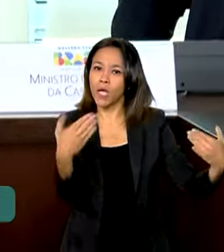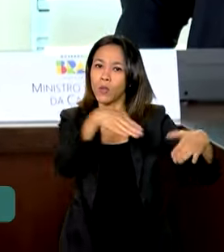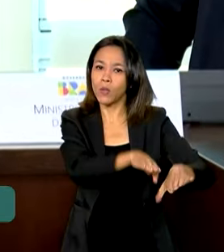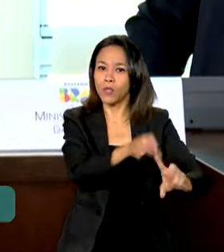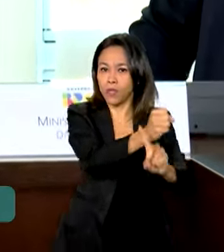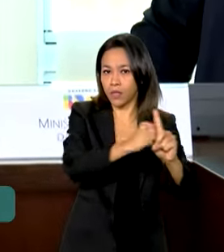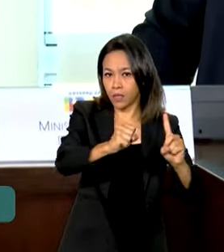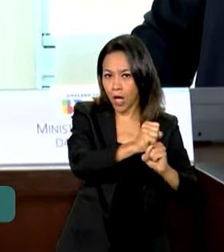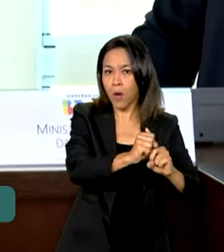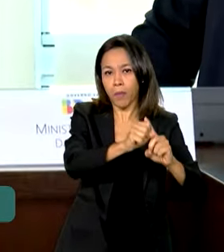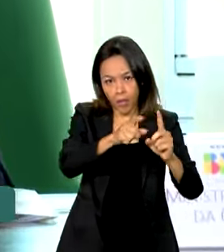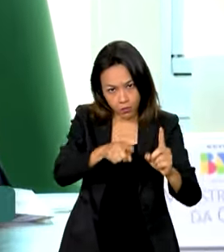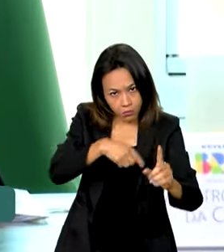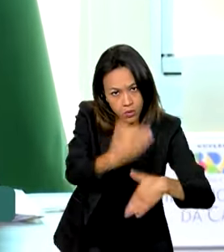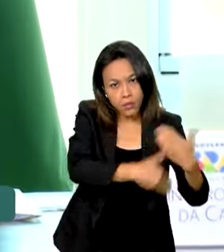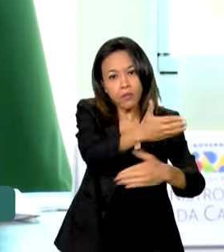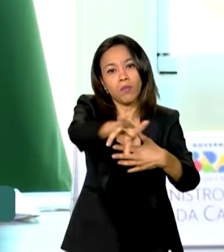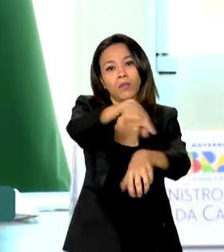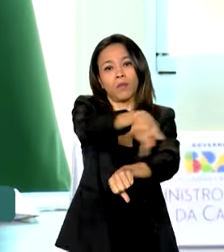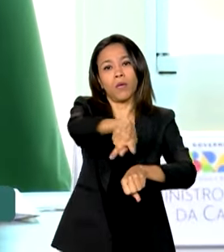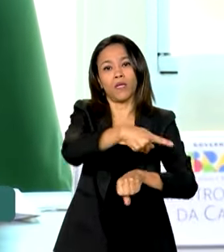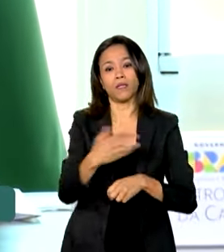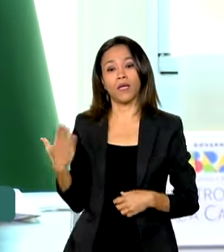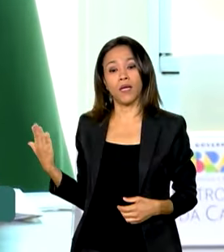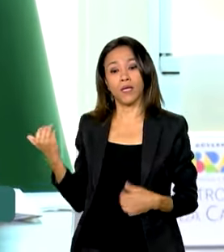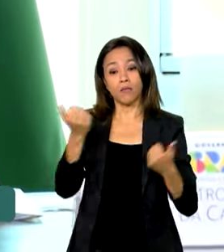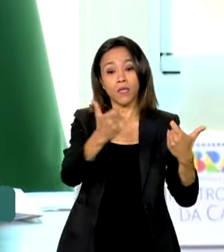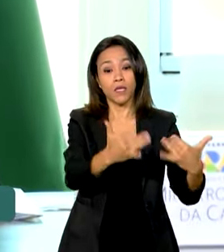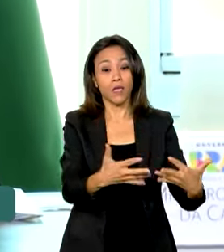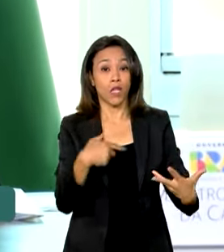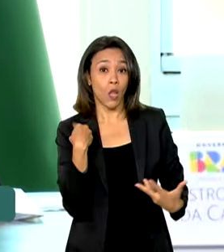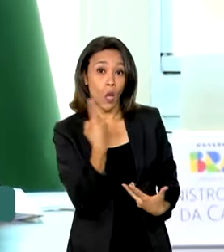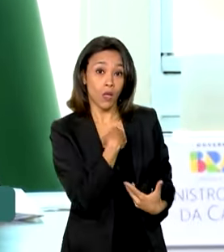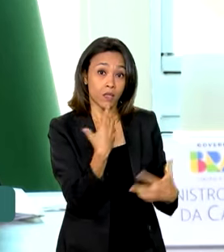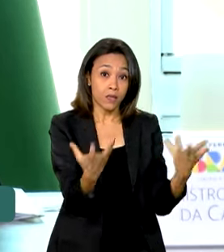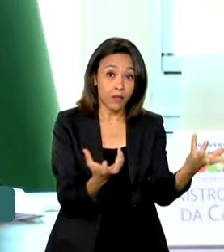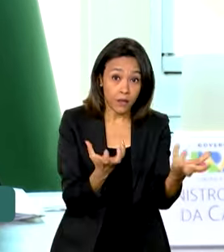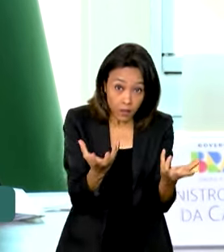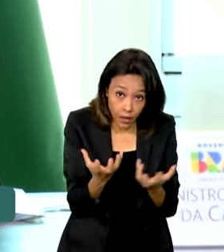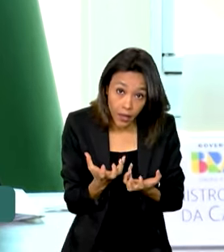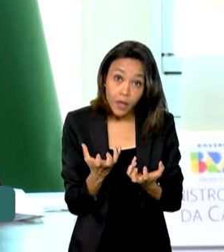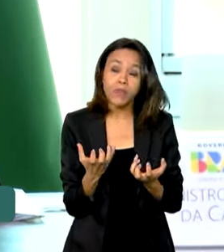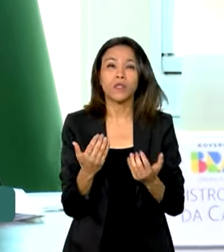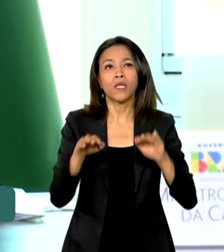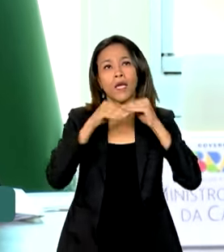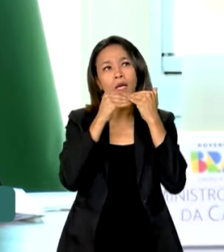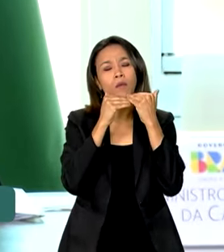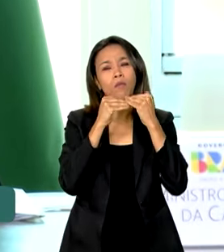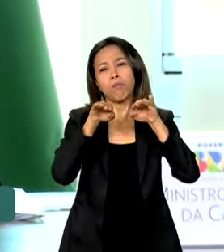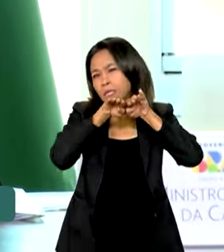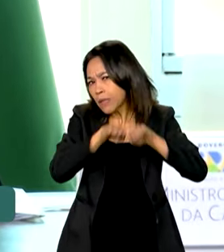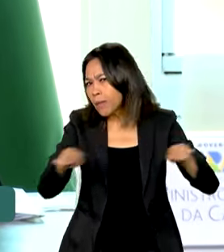para o crescimento do país. A gente dizia que a gente queria constituir no Brasil estabilidade política,